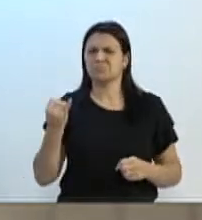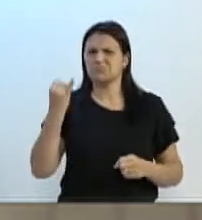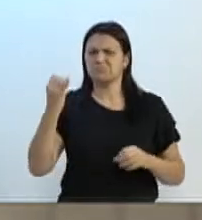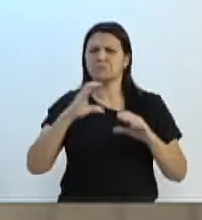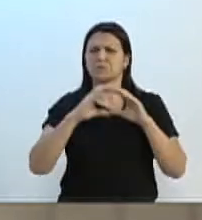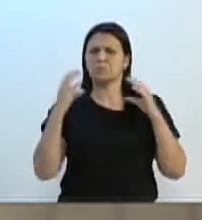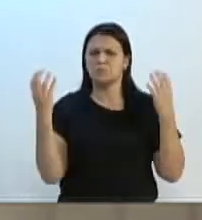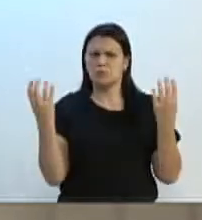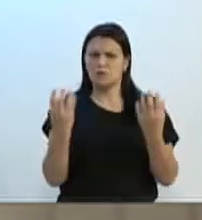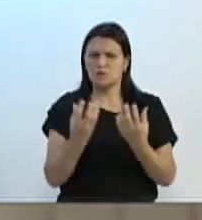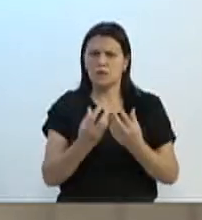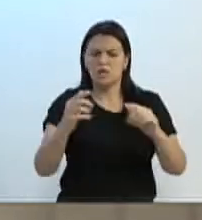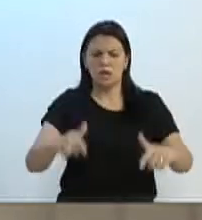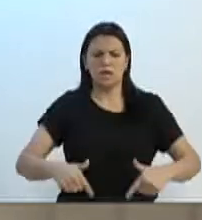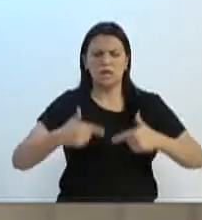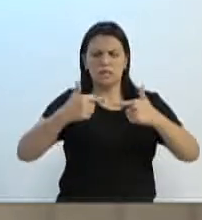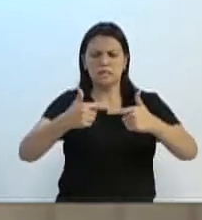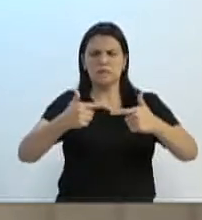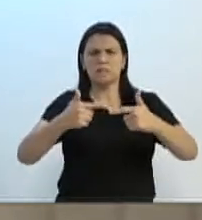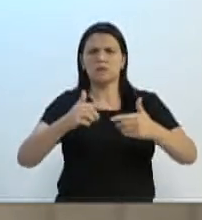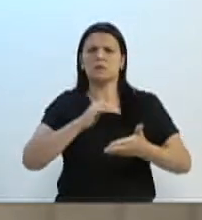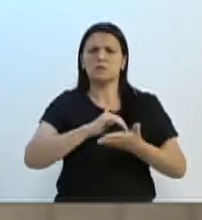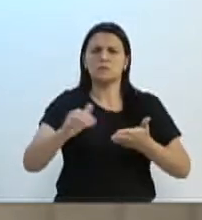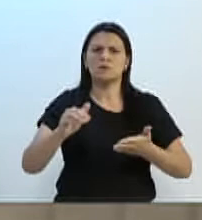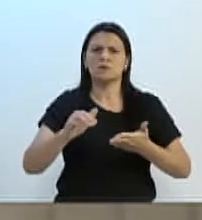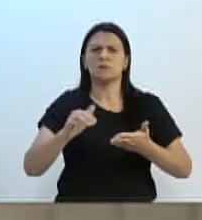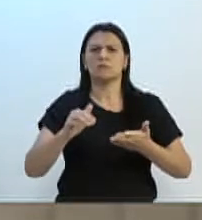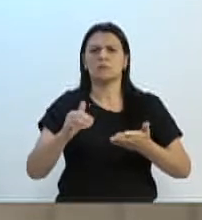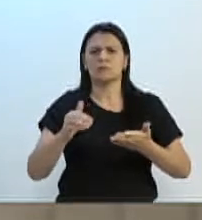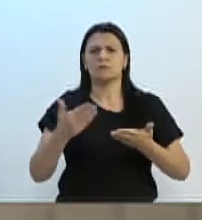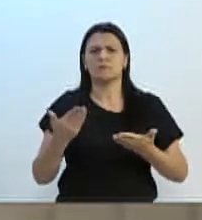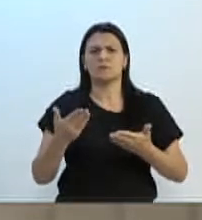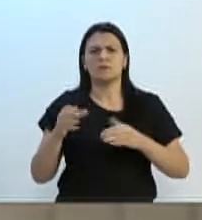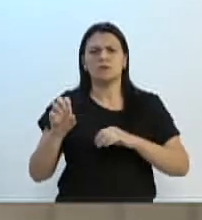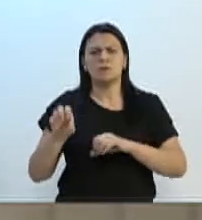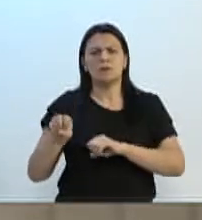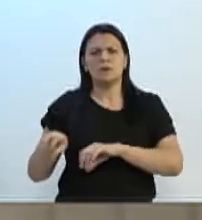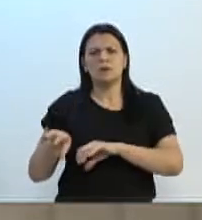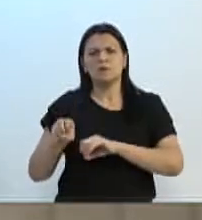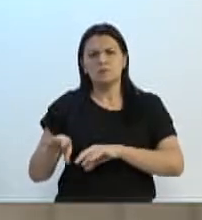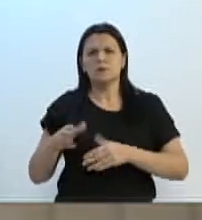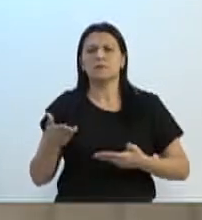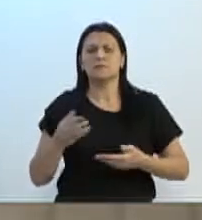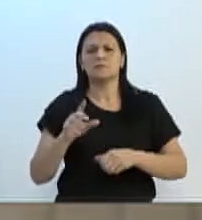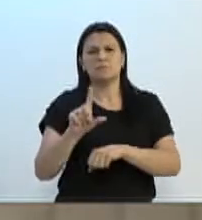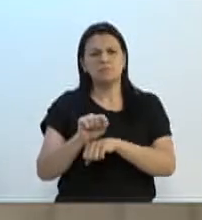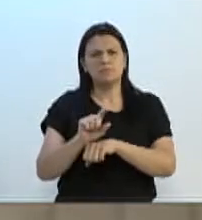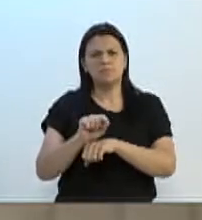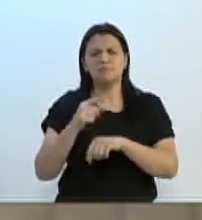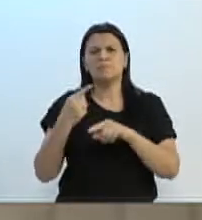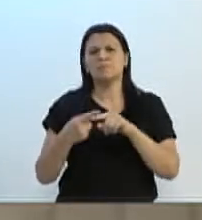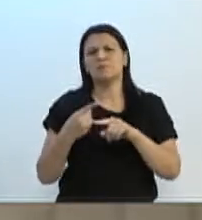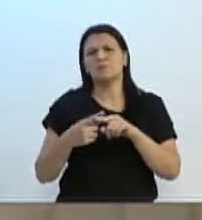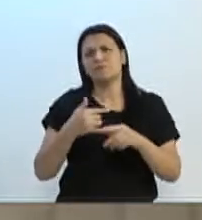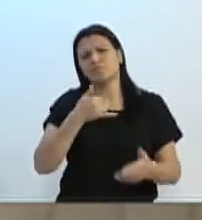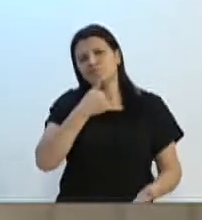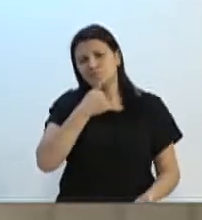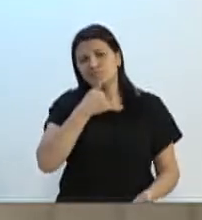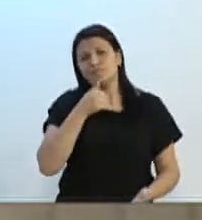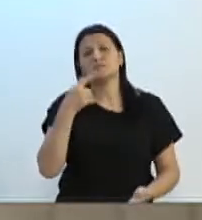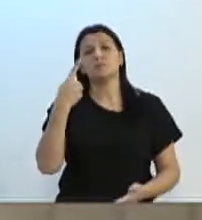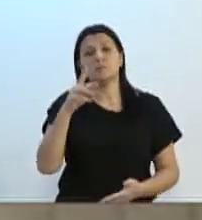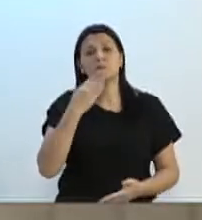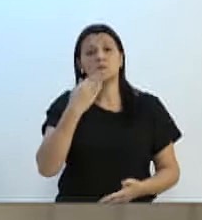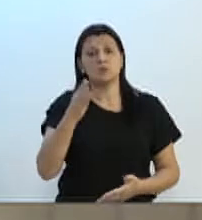ações relacionadas à Secretaria de Educação. Só lamentar, porque a sua reivindicação, ela é legítima,